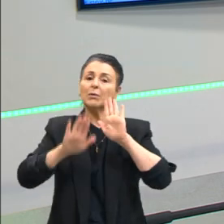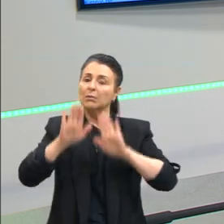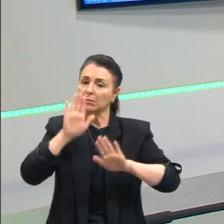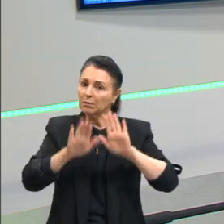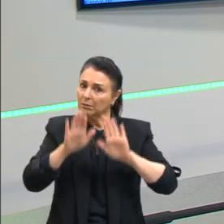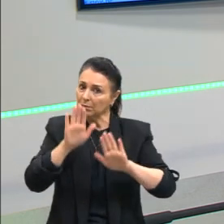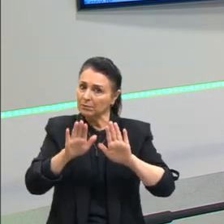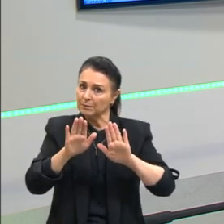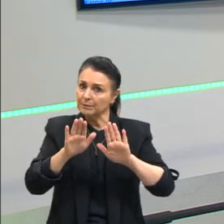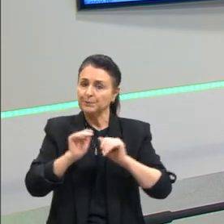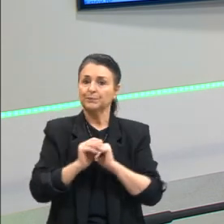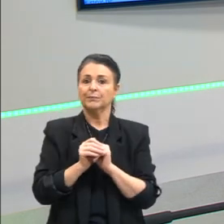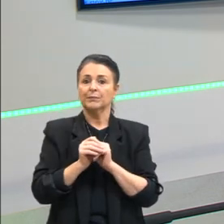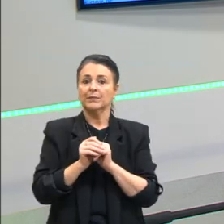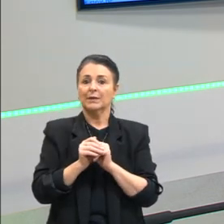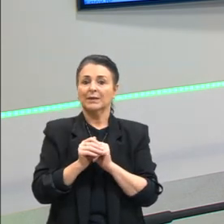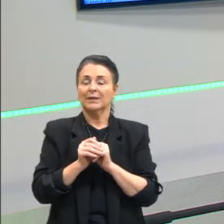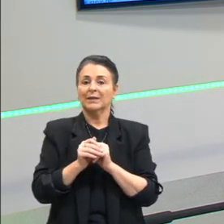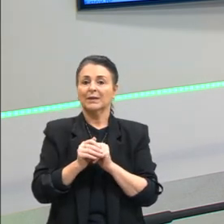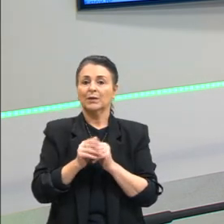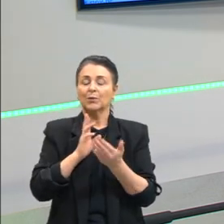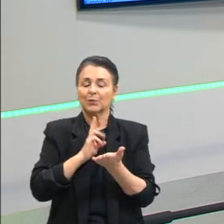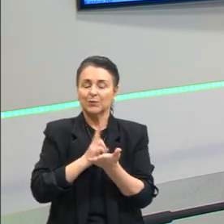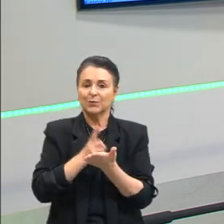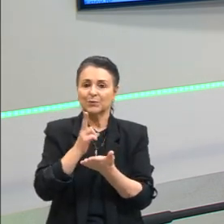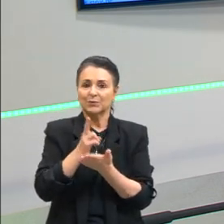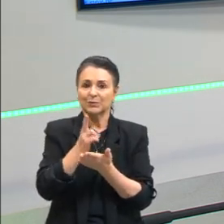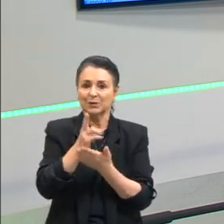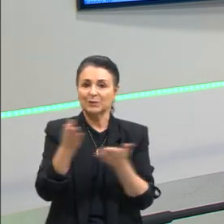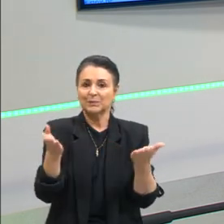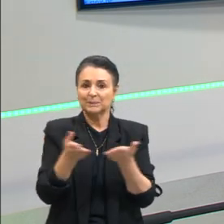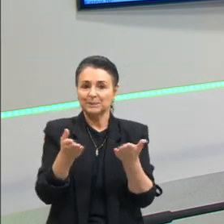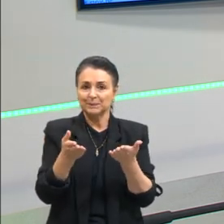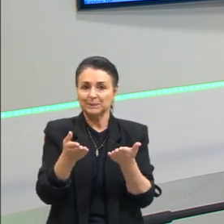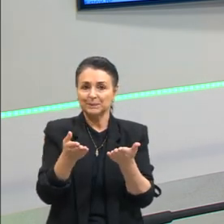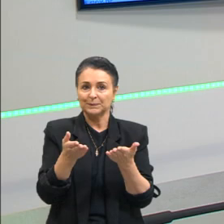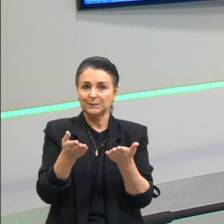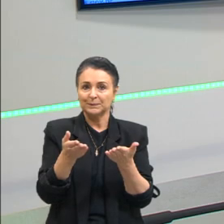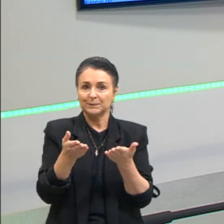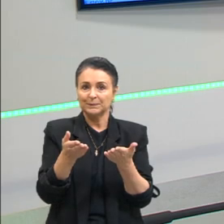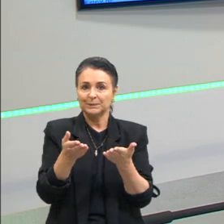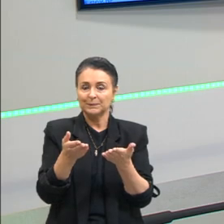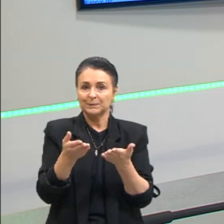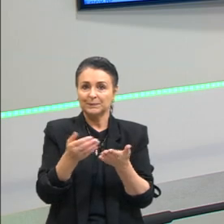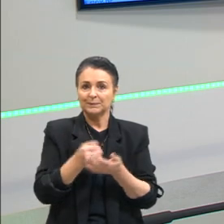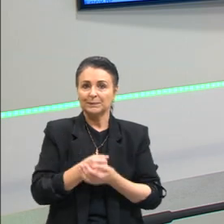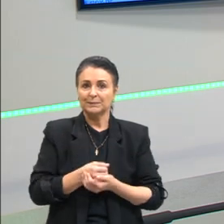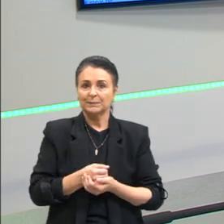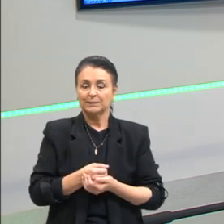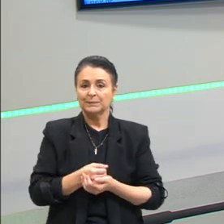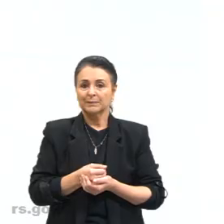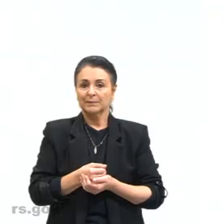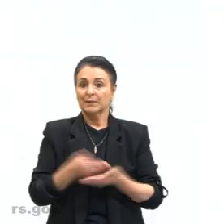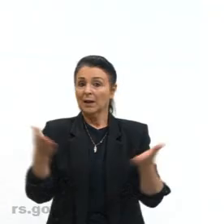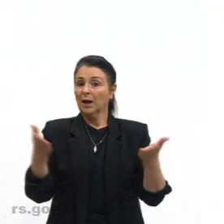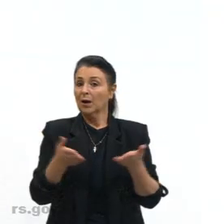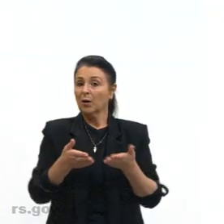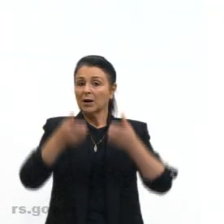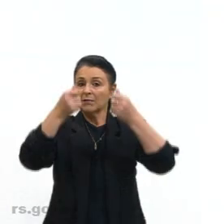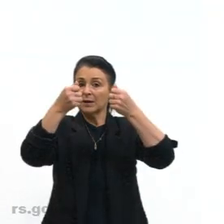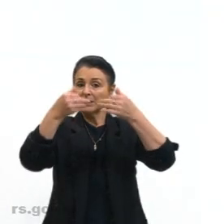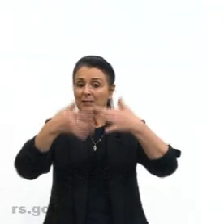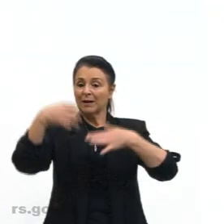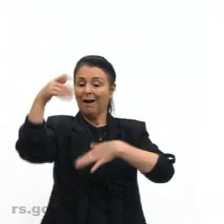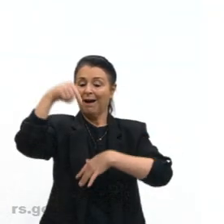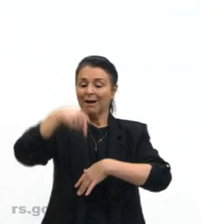gurizada? Vamos dar uma continuidade aqui. Já entrando no Brasil, então, nós vamos ter a